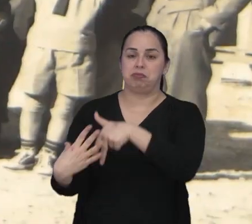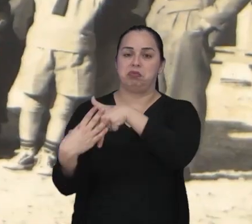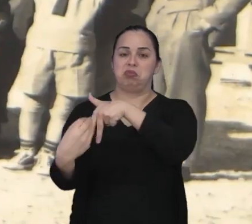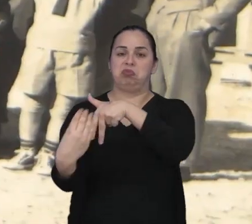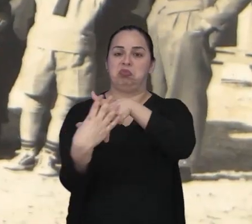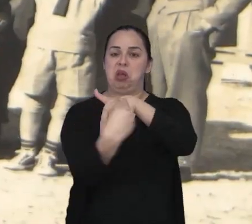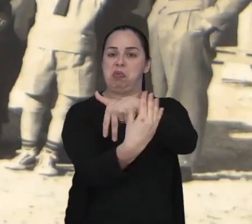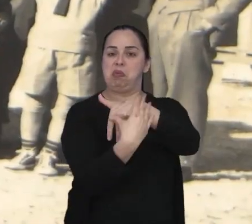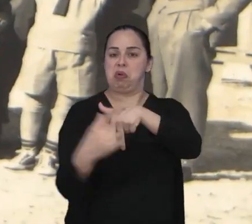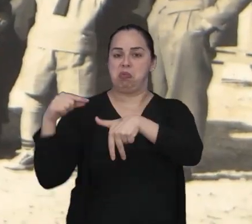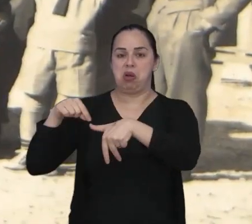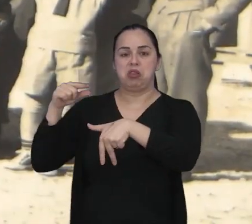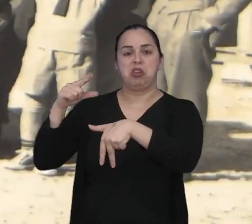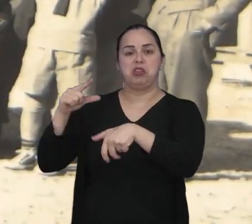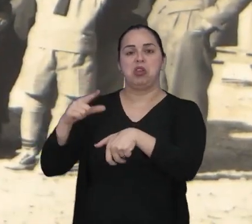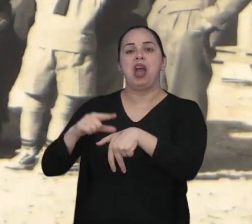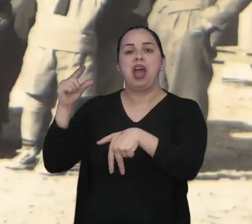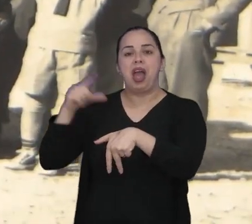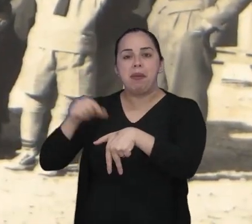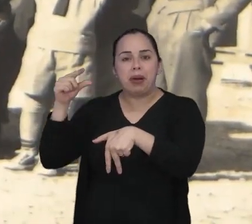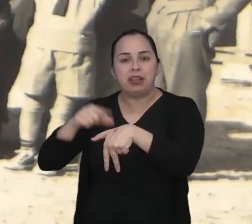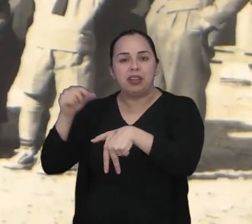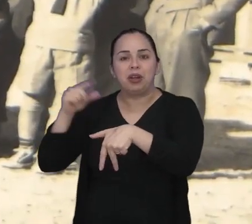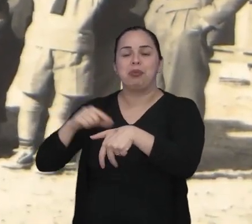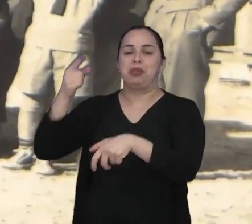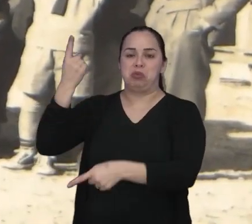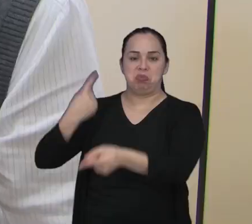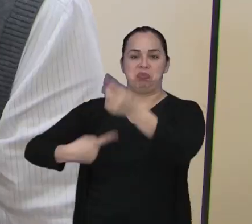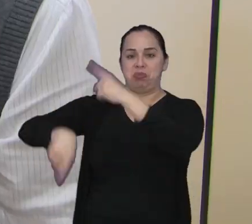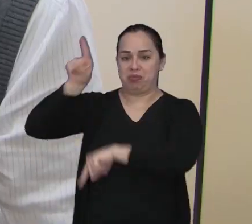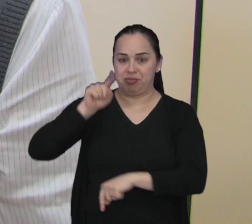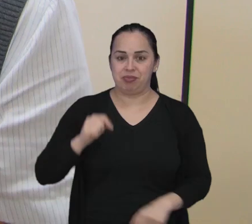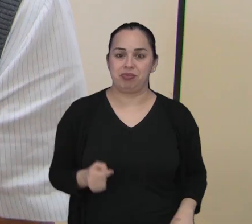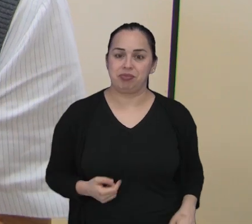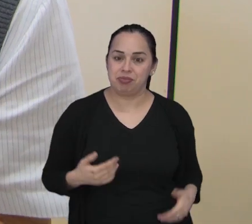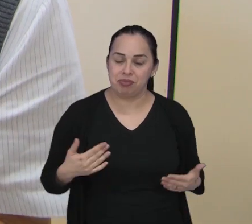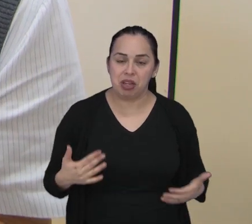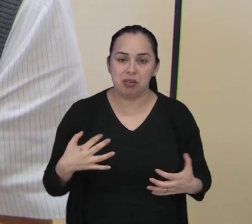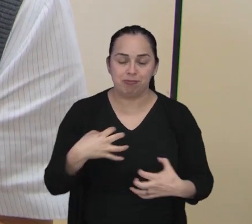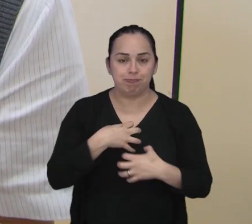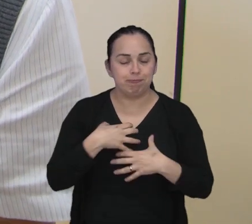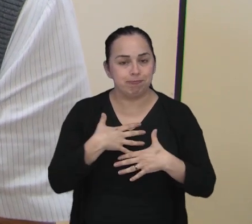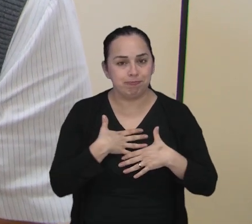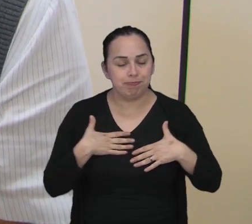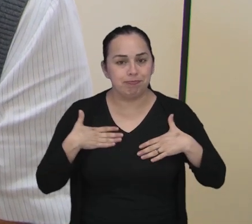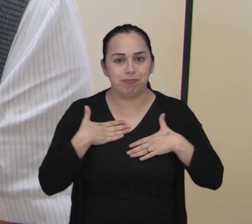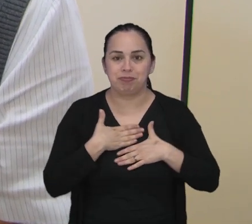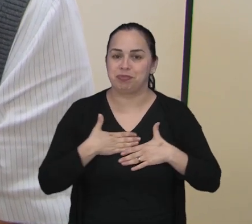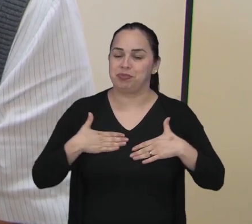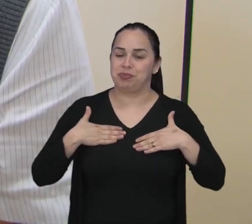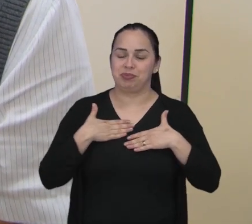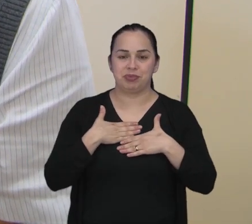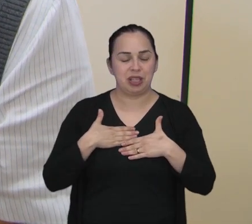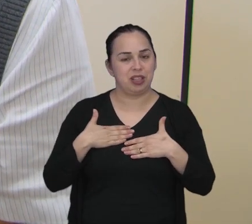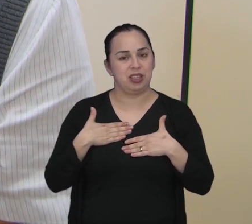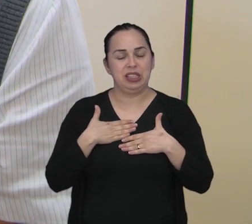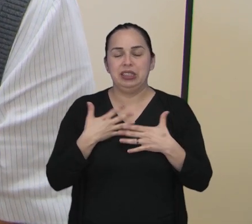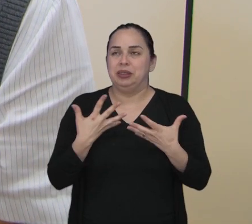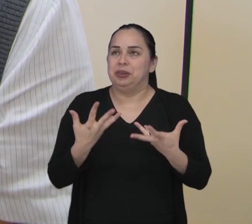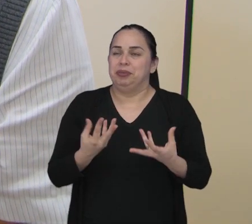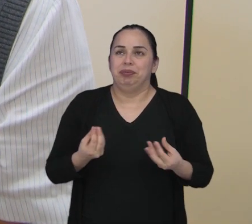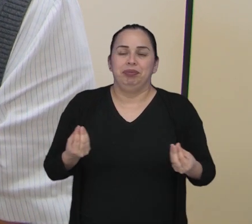de empreendedorismo e superação. Uma satisfação muito grande de poder,